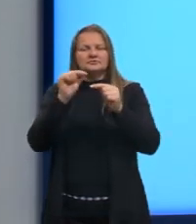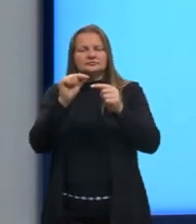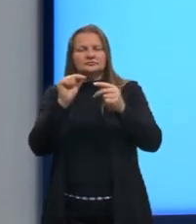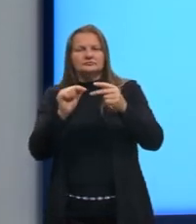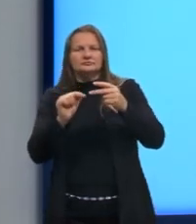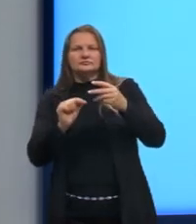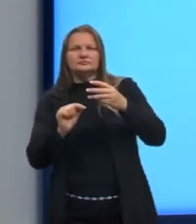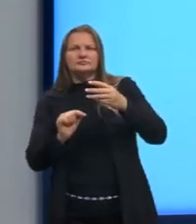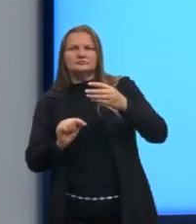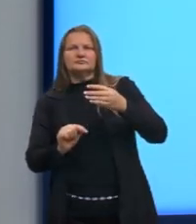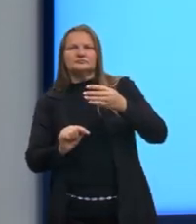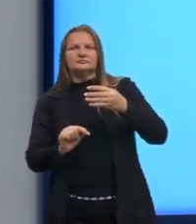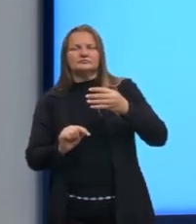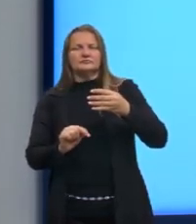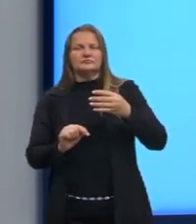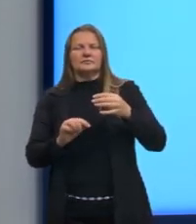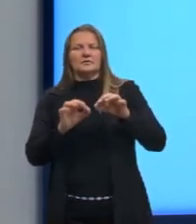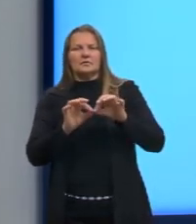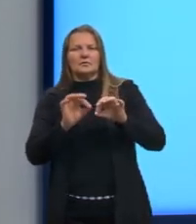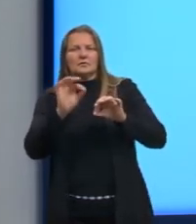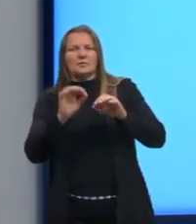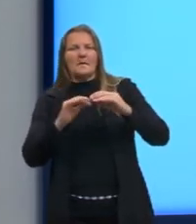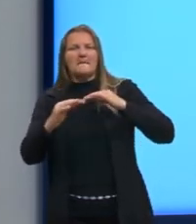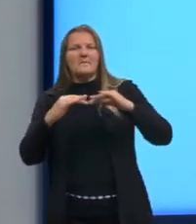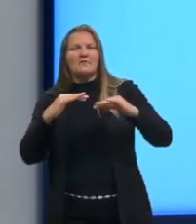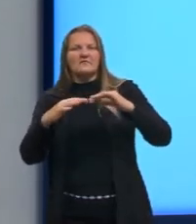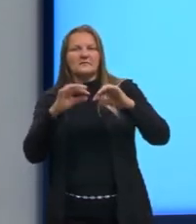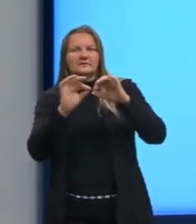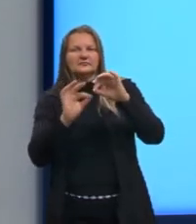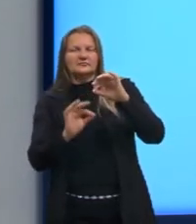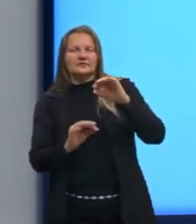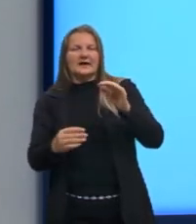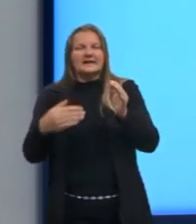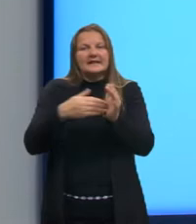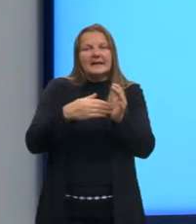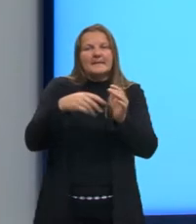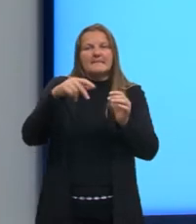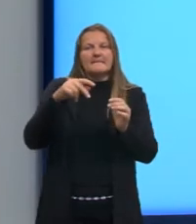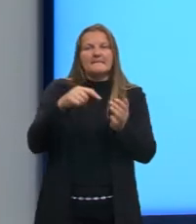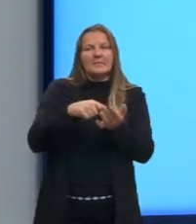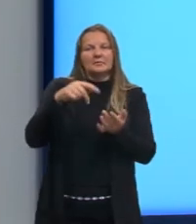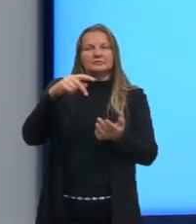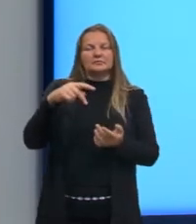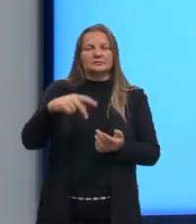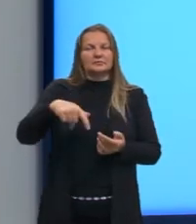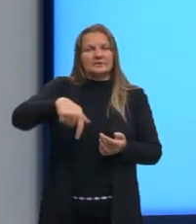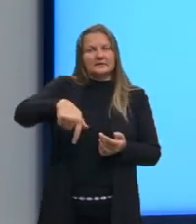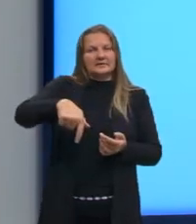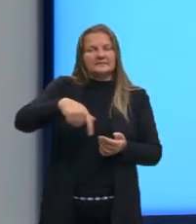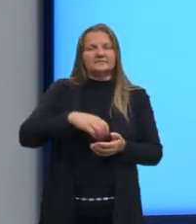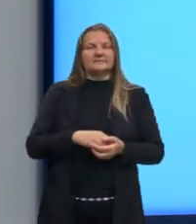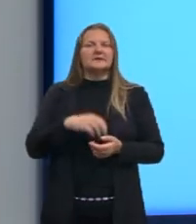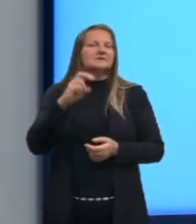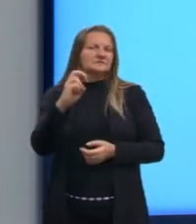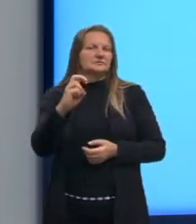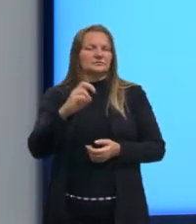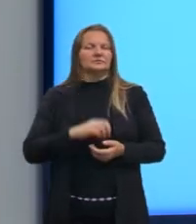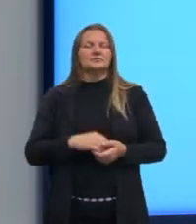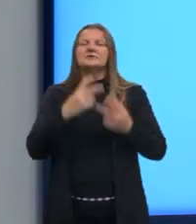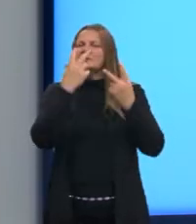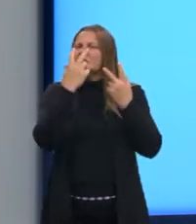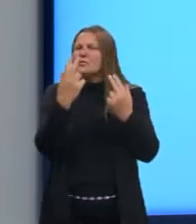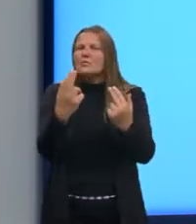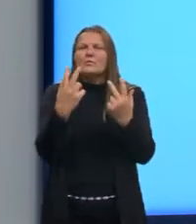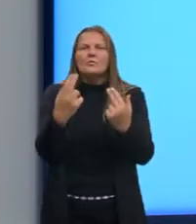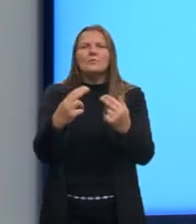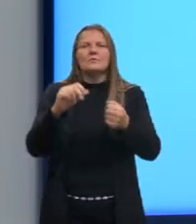unidades ali foi deslocado até chegar no ponto Q. E seria justamente esse 5, né? O mesmo, nós vamos